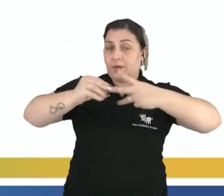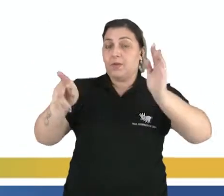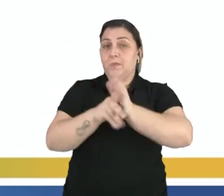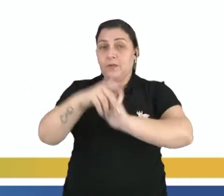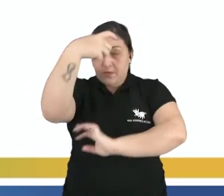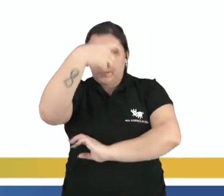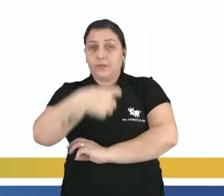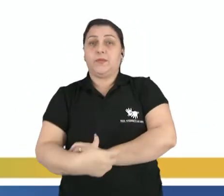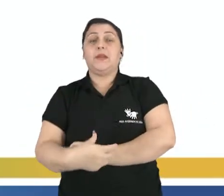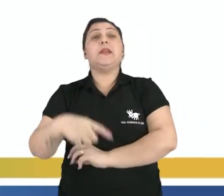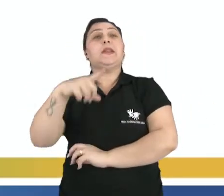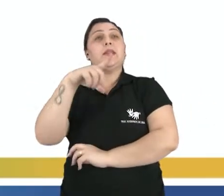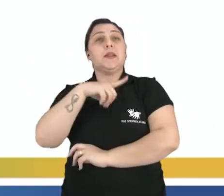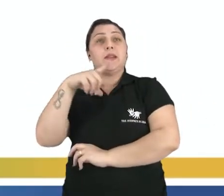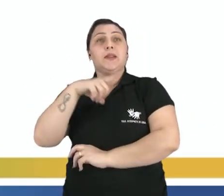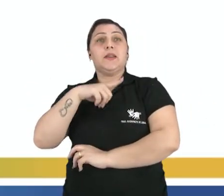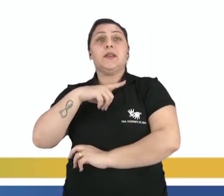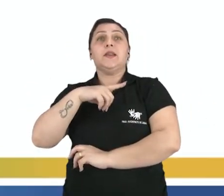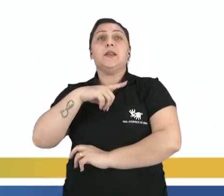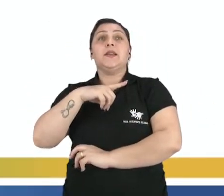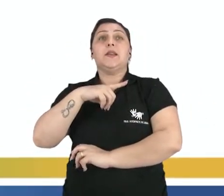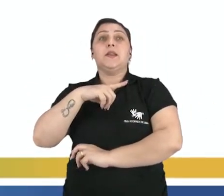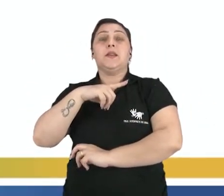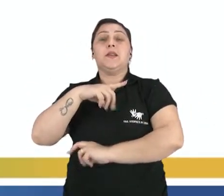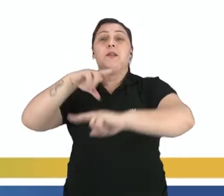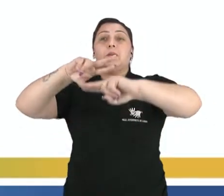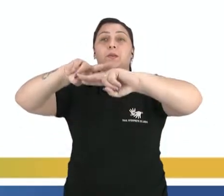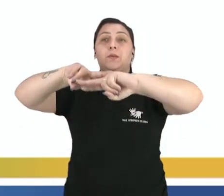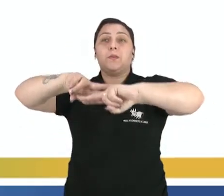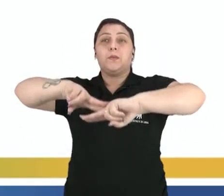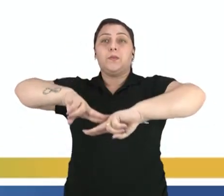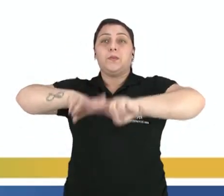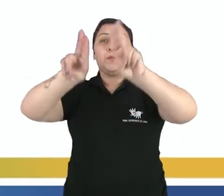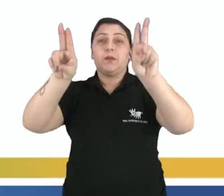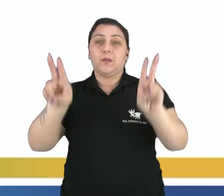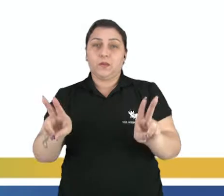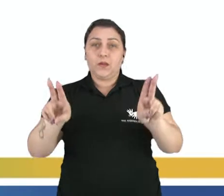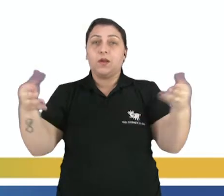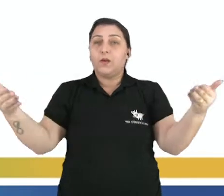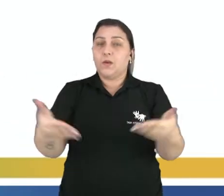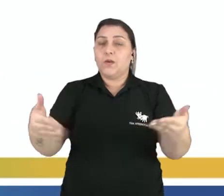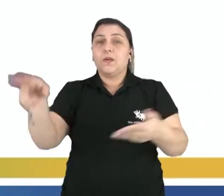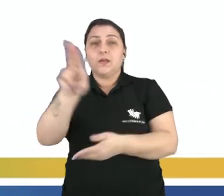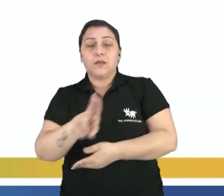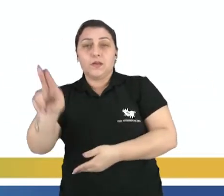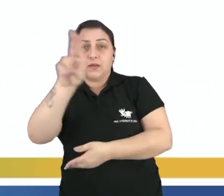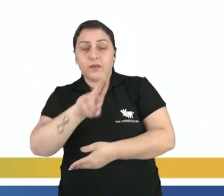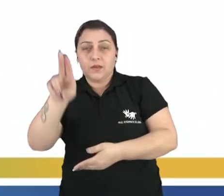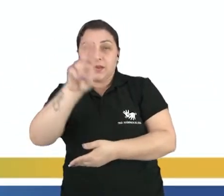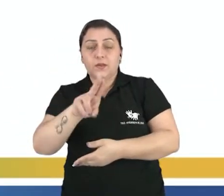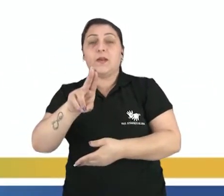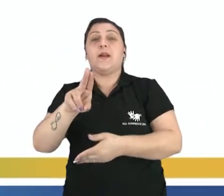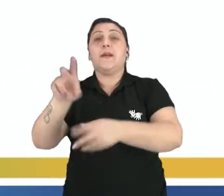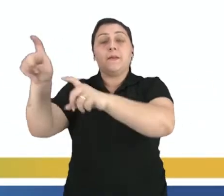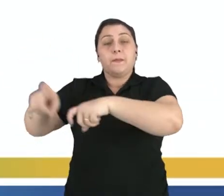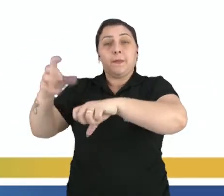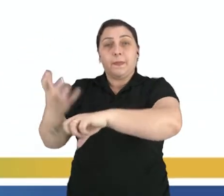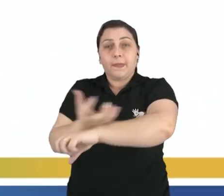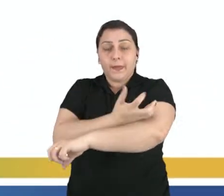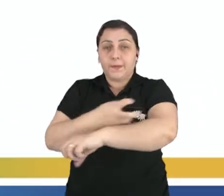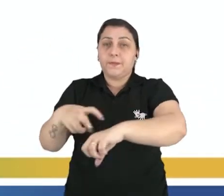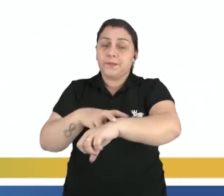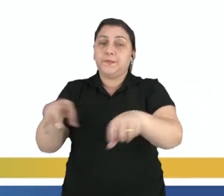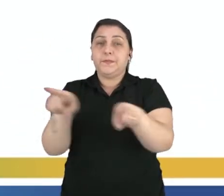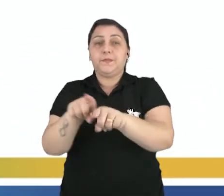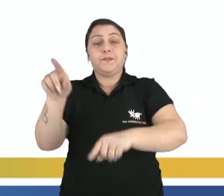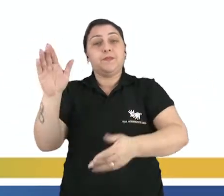organismo. Nós temos a clonagem, que hoje é muito utilizada em espécies vegetais na agricultura e também